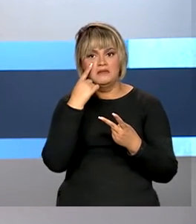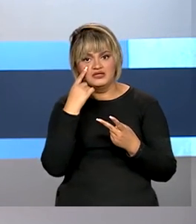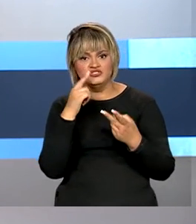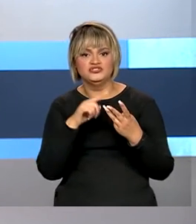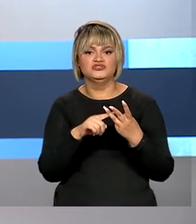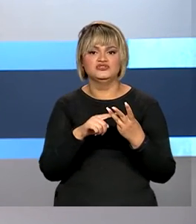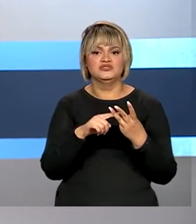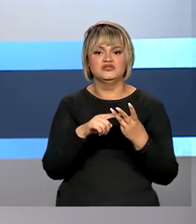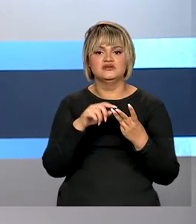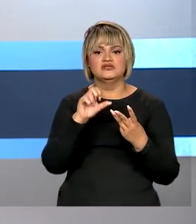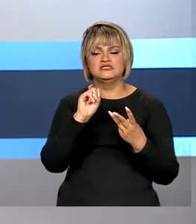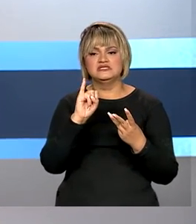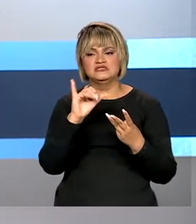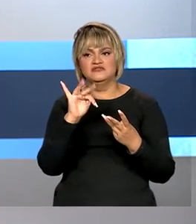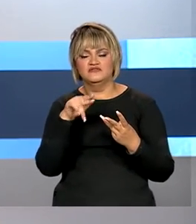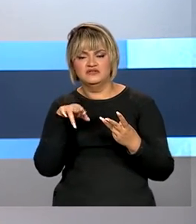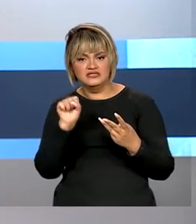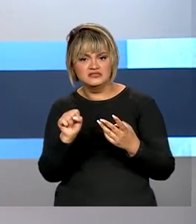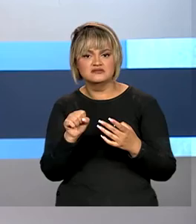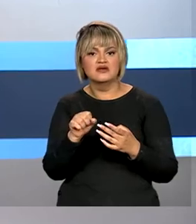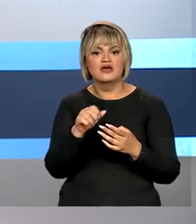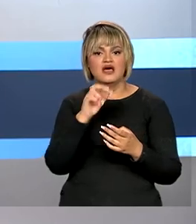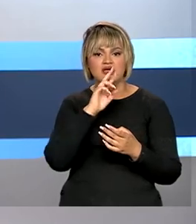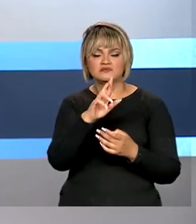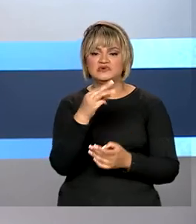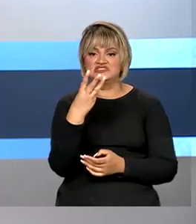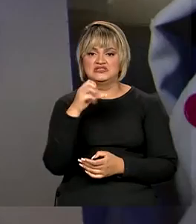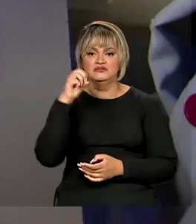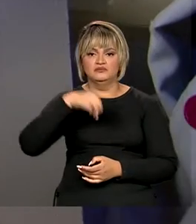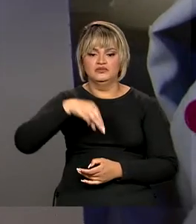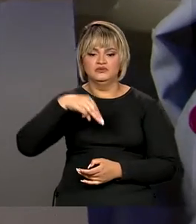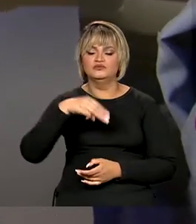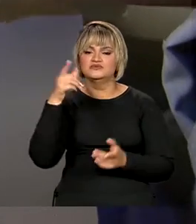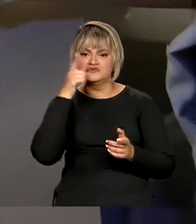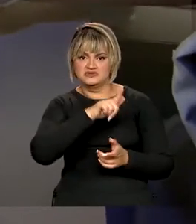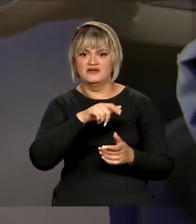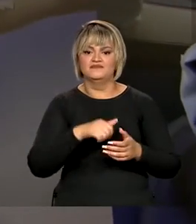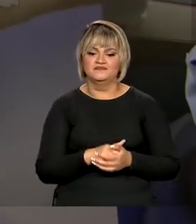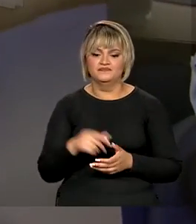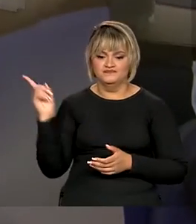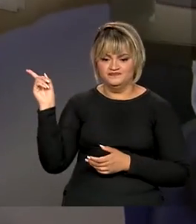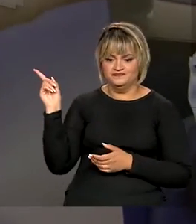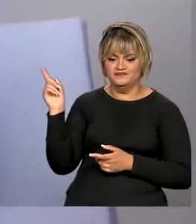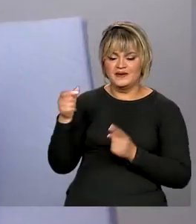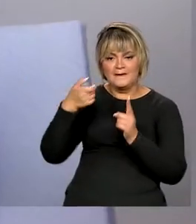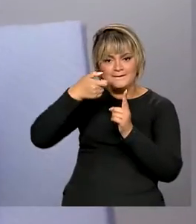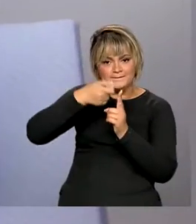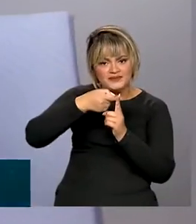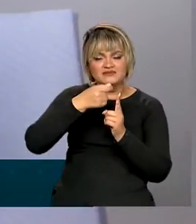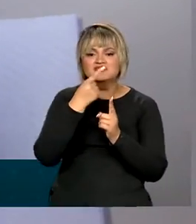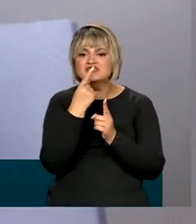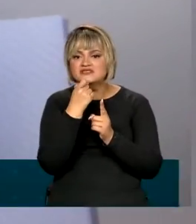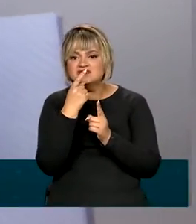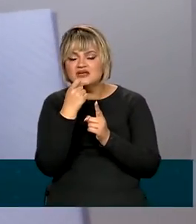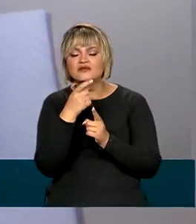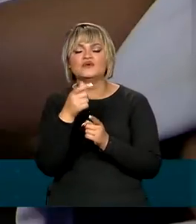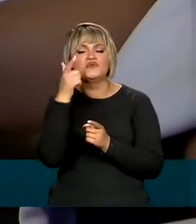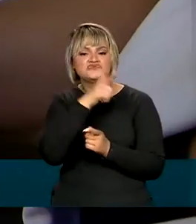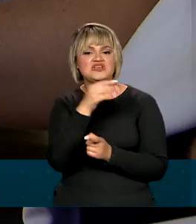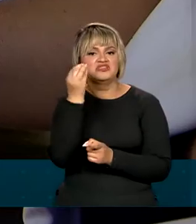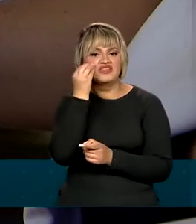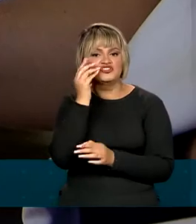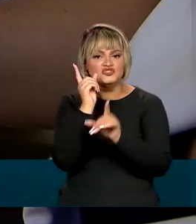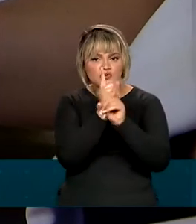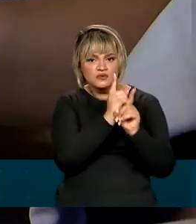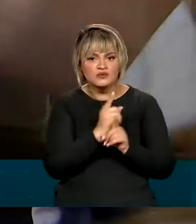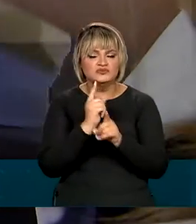Os resultados saem em no máximo 30 minutos. Com apenas uma gota de sangue, o teste rápido é capaz